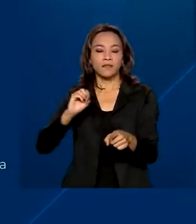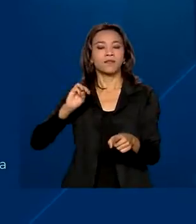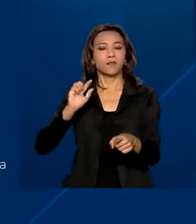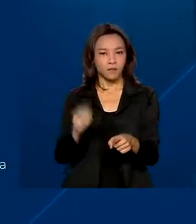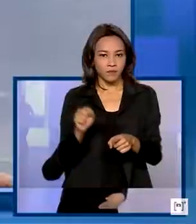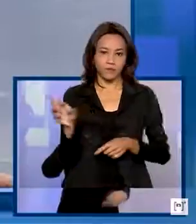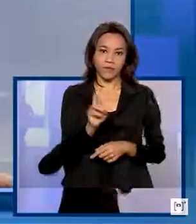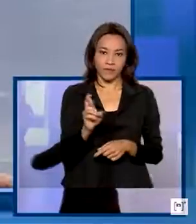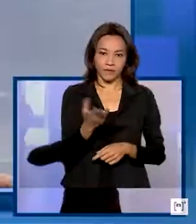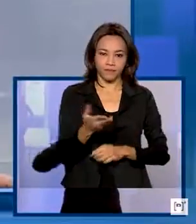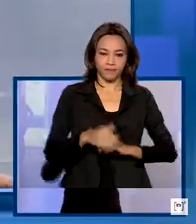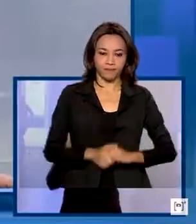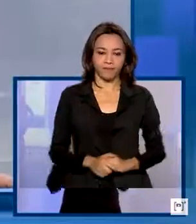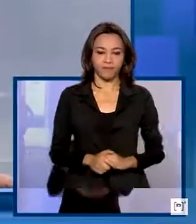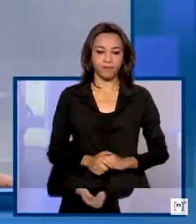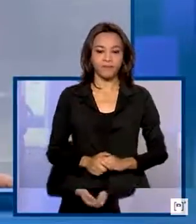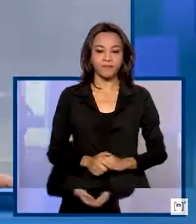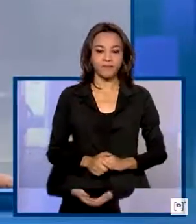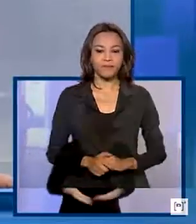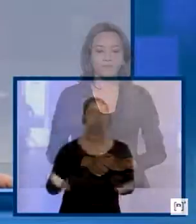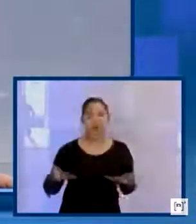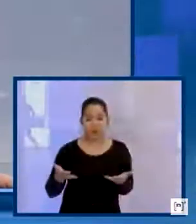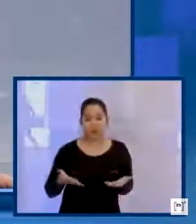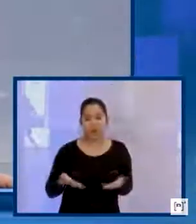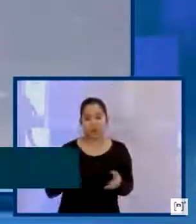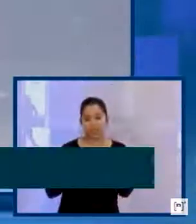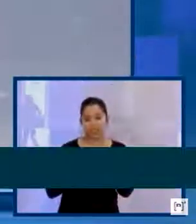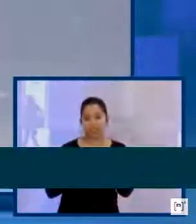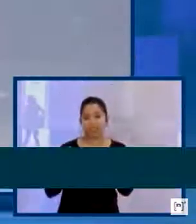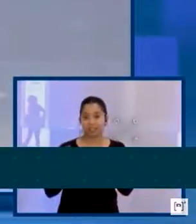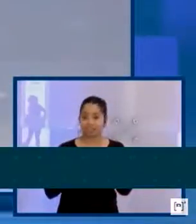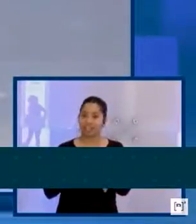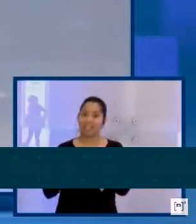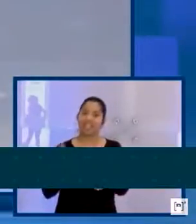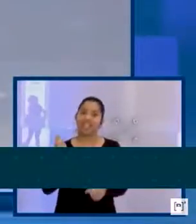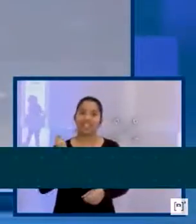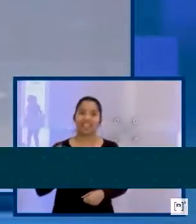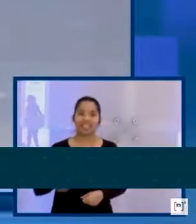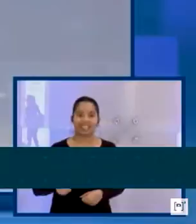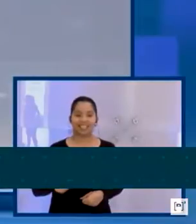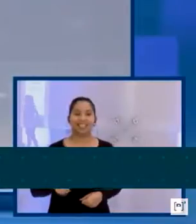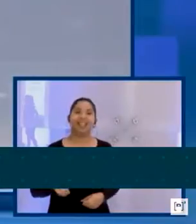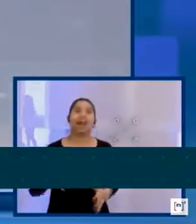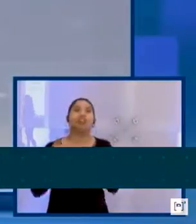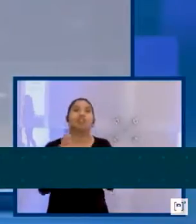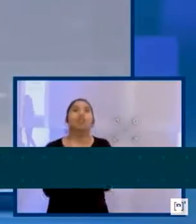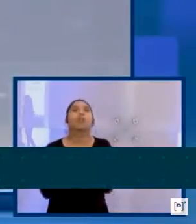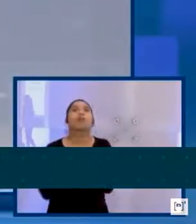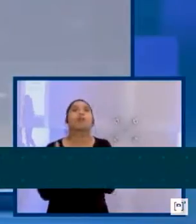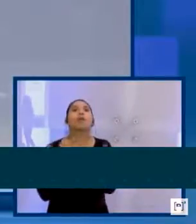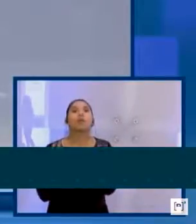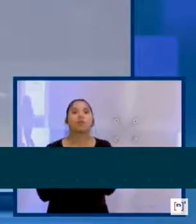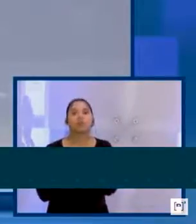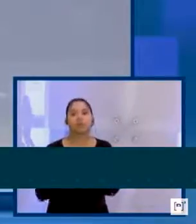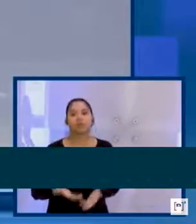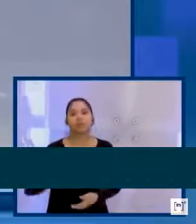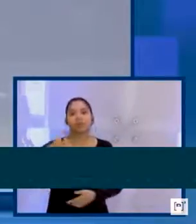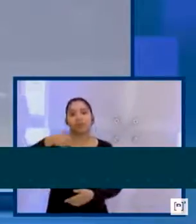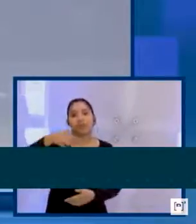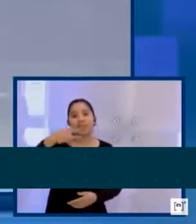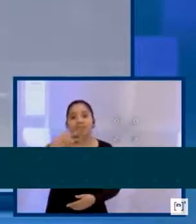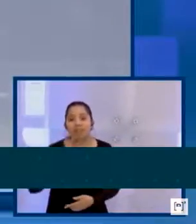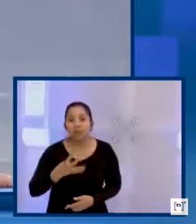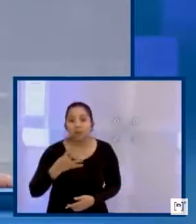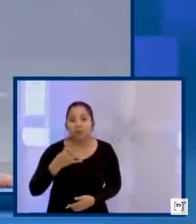mil reais. Com os leilões de hoje, a gente chega a 74 leilões realizados em dois anos e meio. Nós estamos